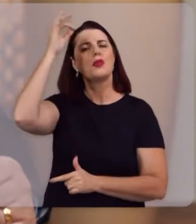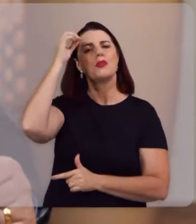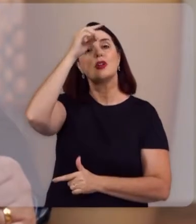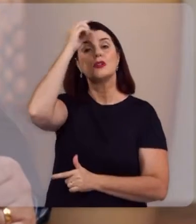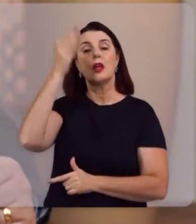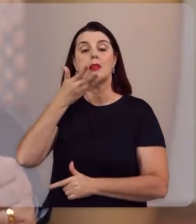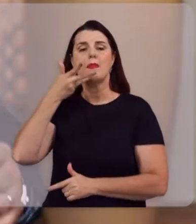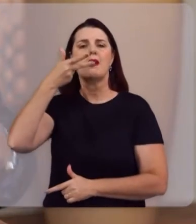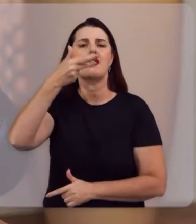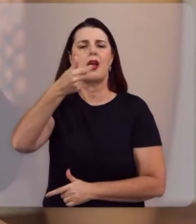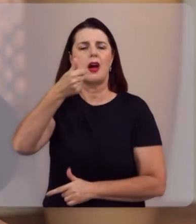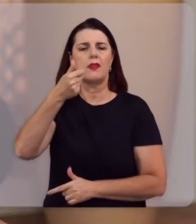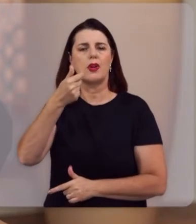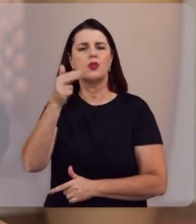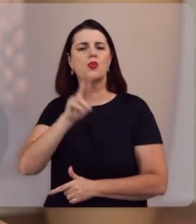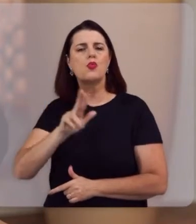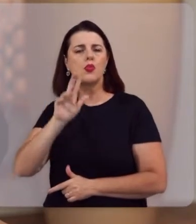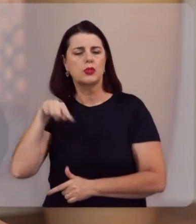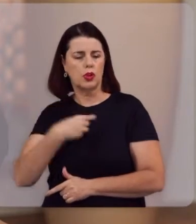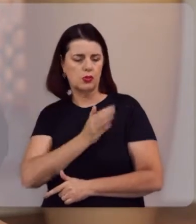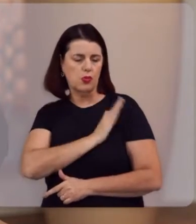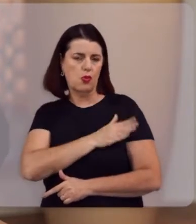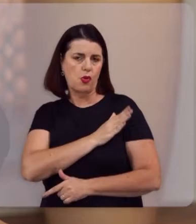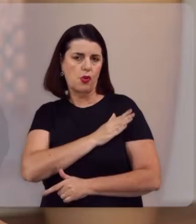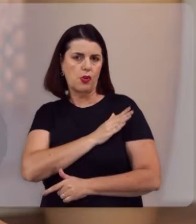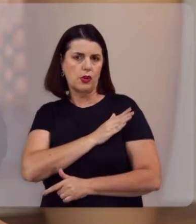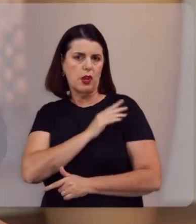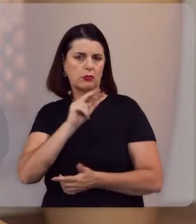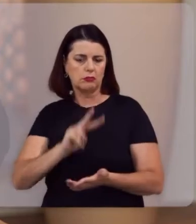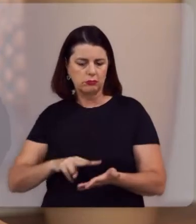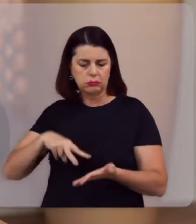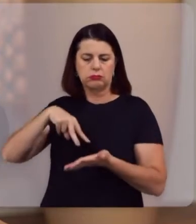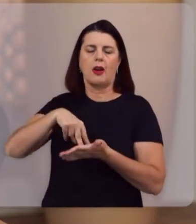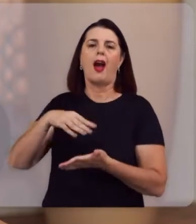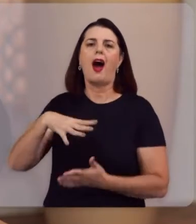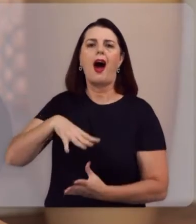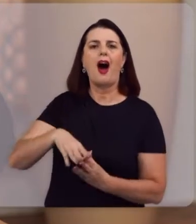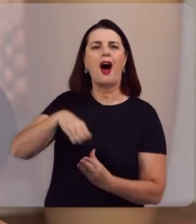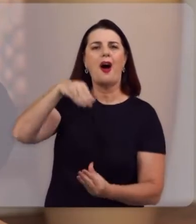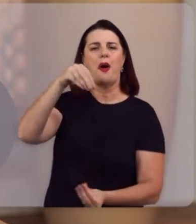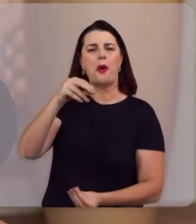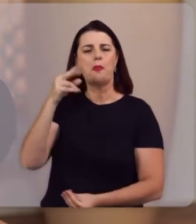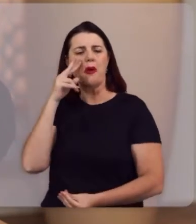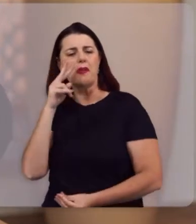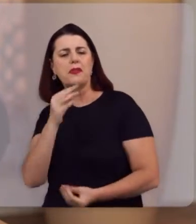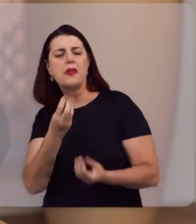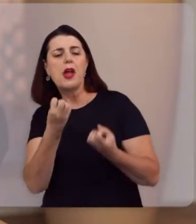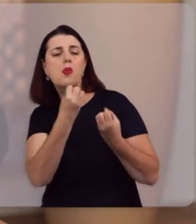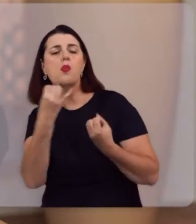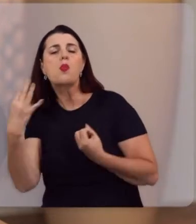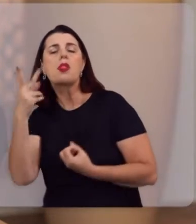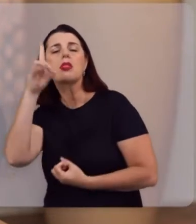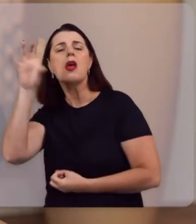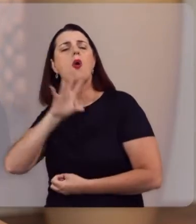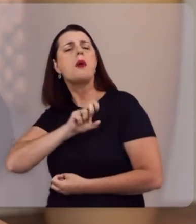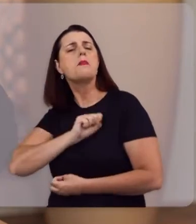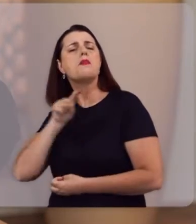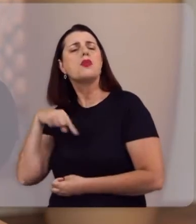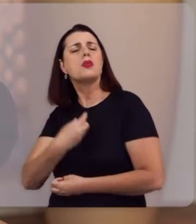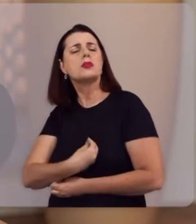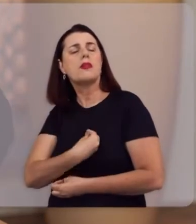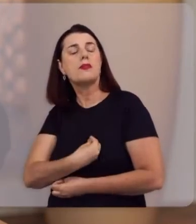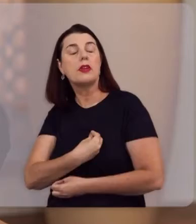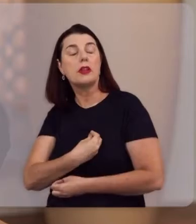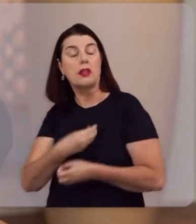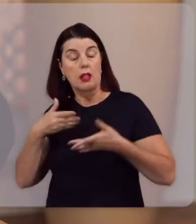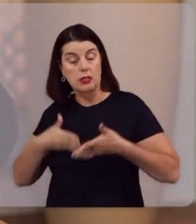maravilhosa, aplica tudo isso ao nosso coração e nos ressuscita na alma. E nos faz ver o quanto Deus nos amou. Nos